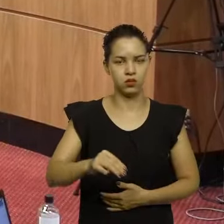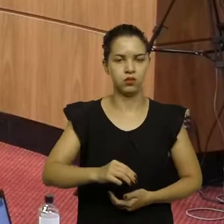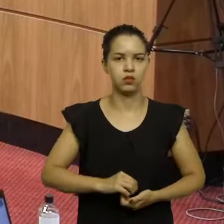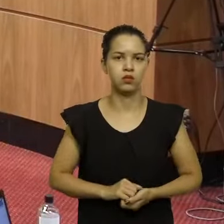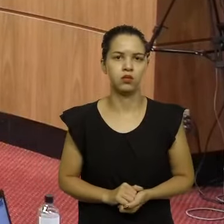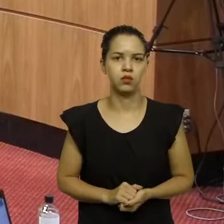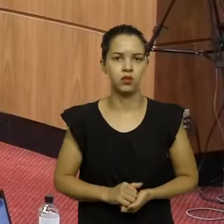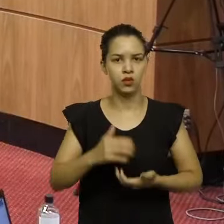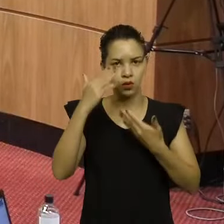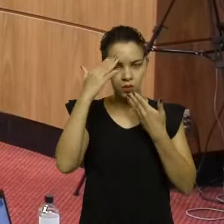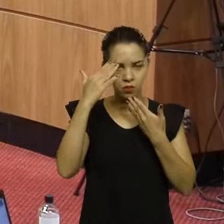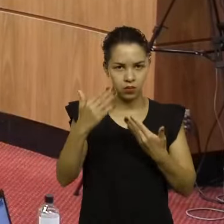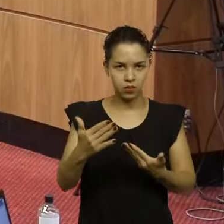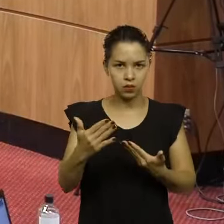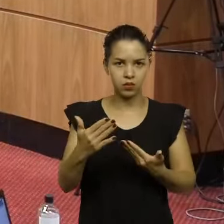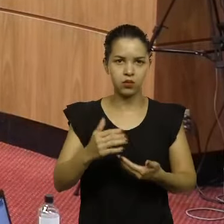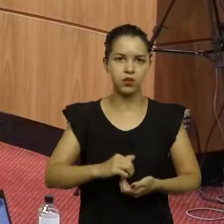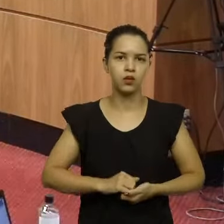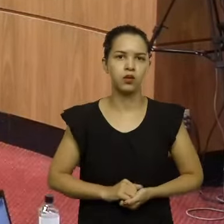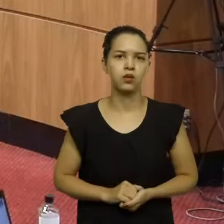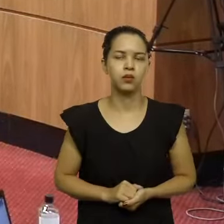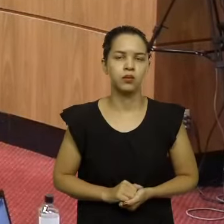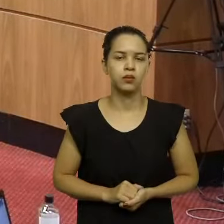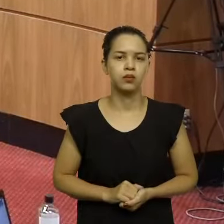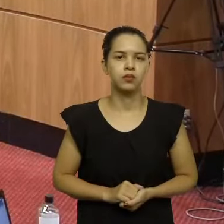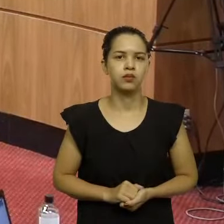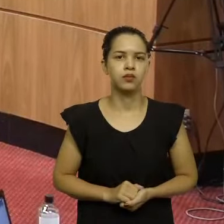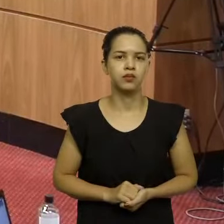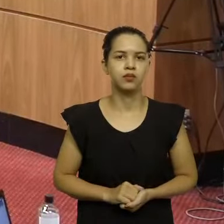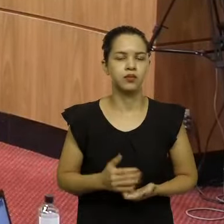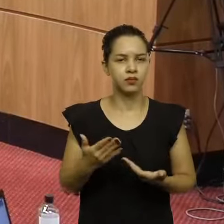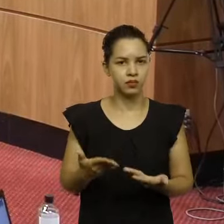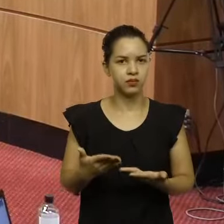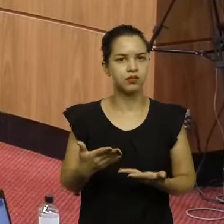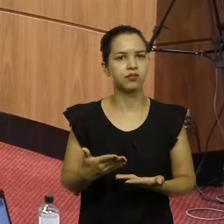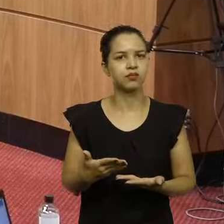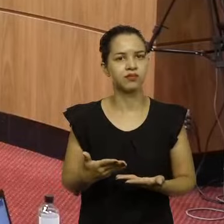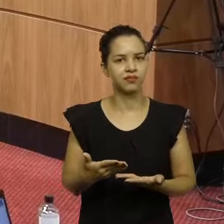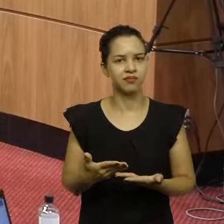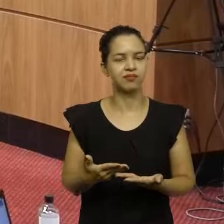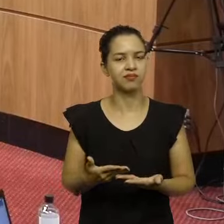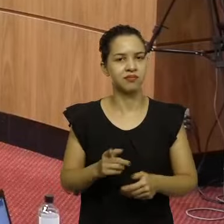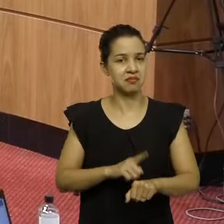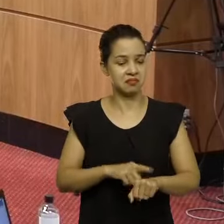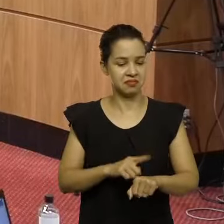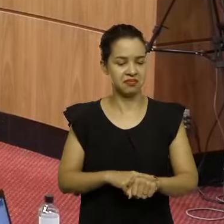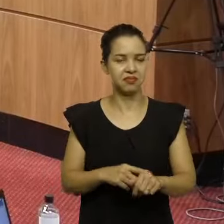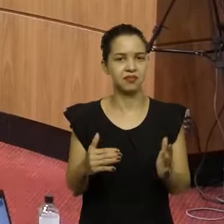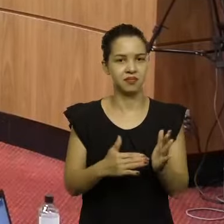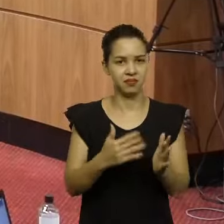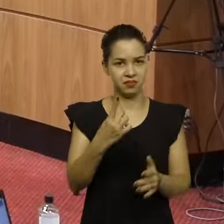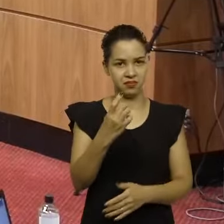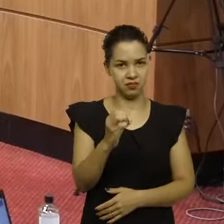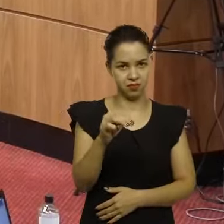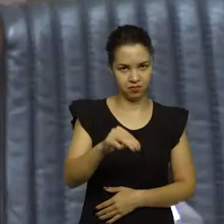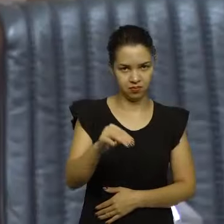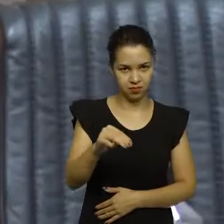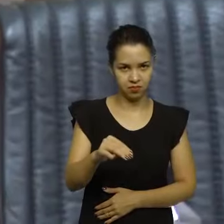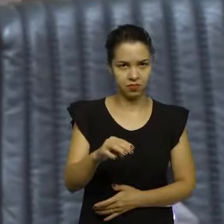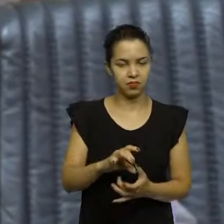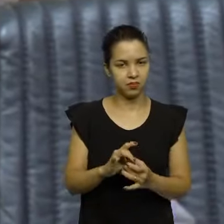Obrigado pela elegância de vossa excelência em dar 10 minutos. Complementando aqui, mais uma vez, nossos